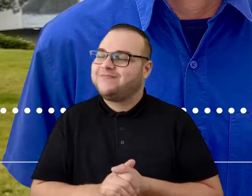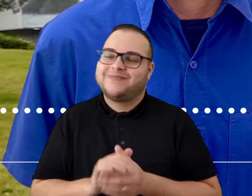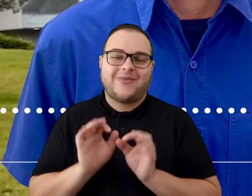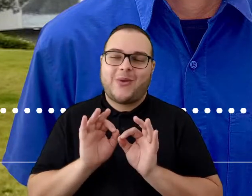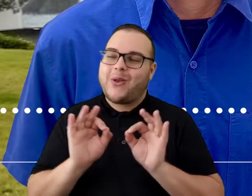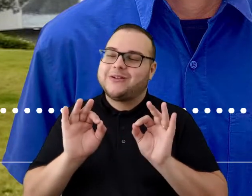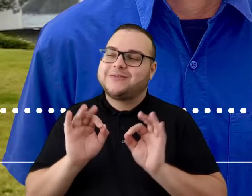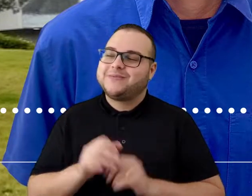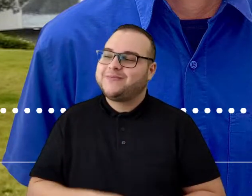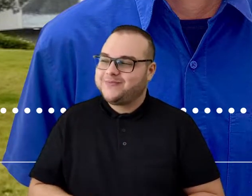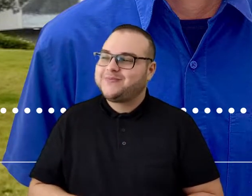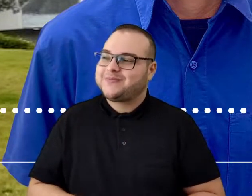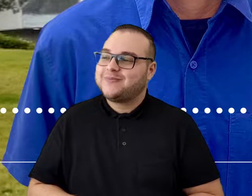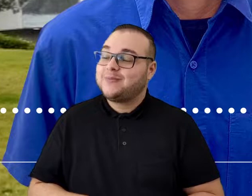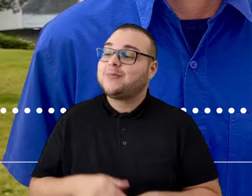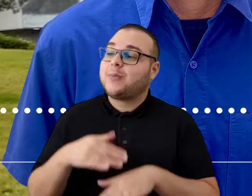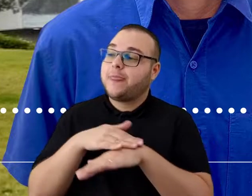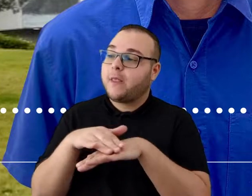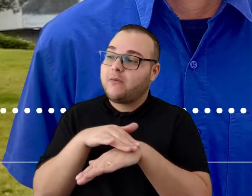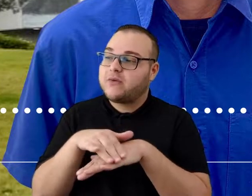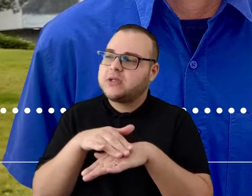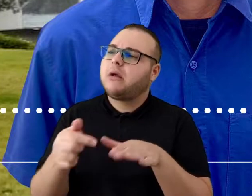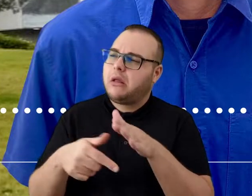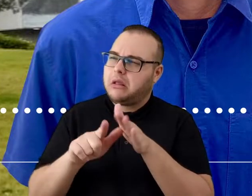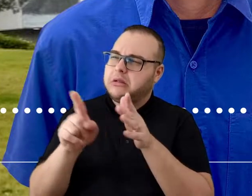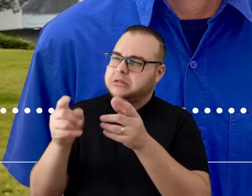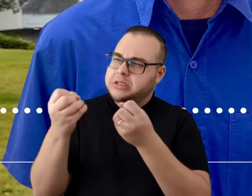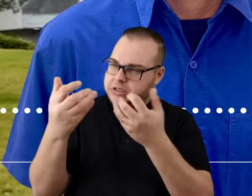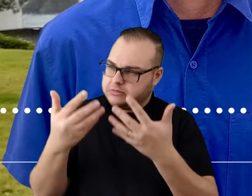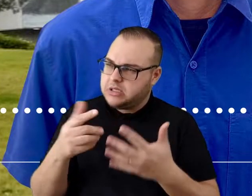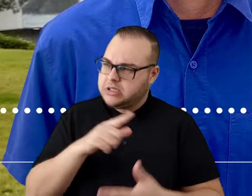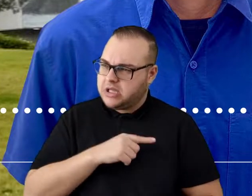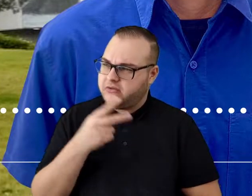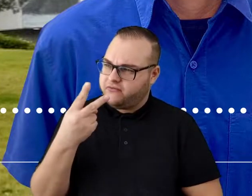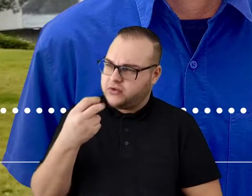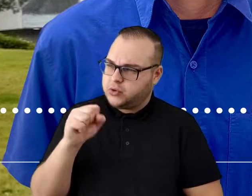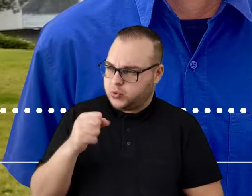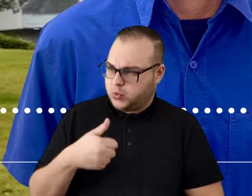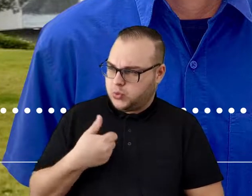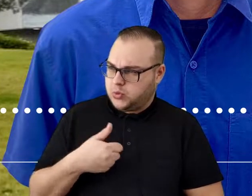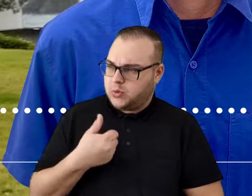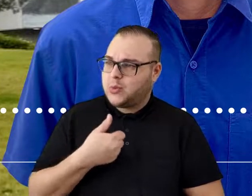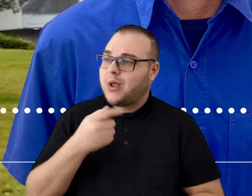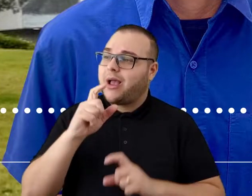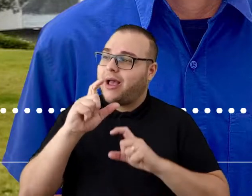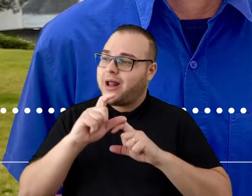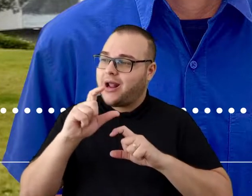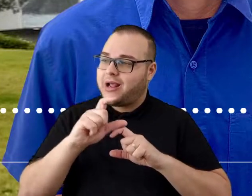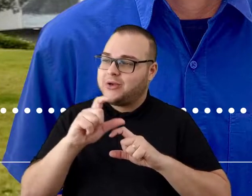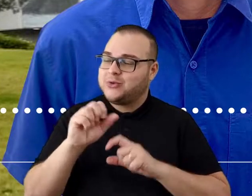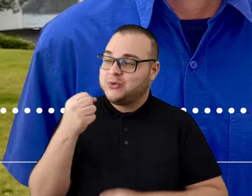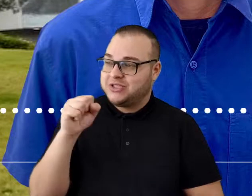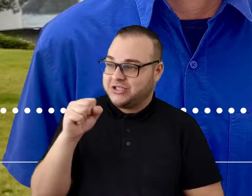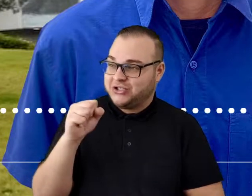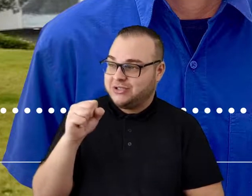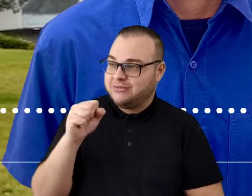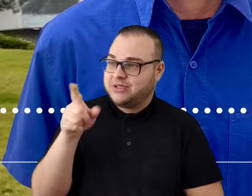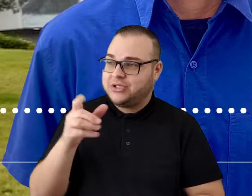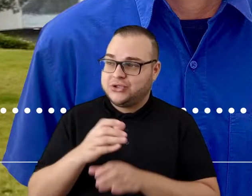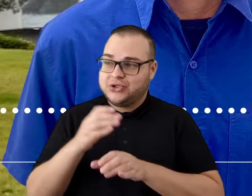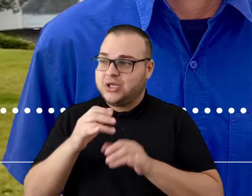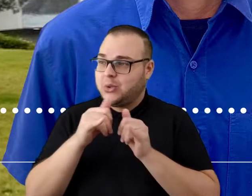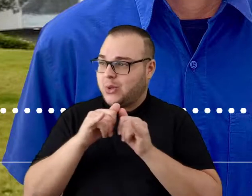Joia, Micaele. A gente conversou um pouco antes, né? E você me contou que você tem 28 anos. É de Aracaju, Sergipe,